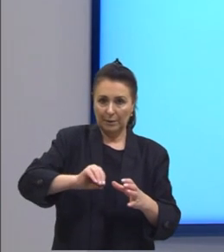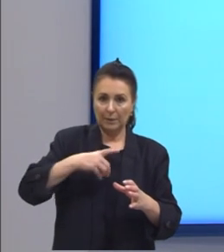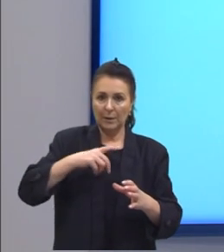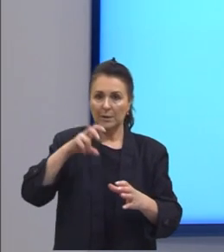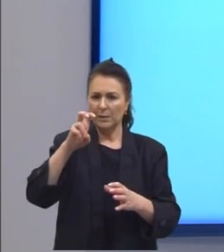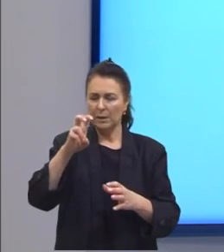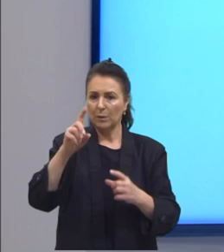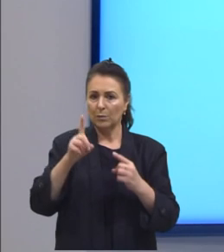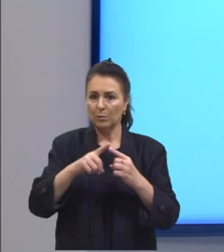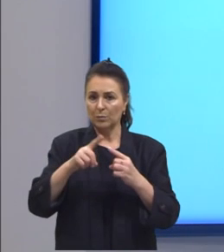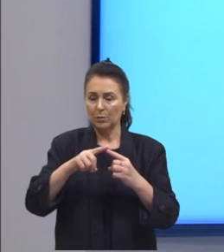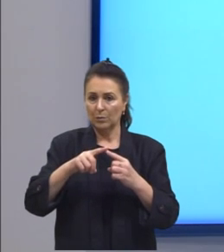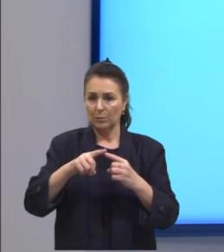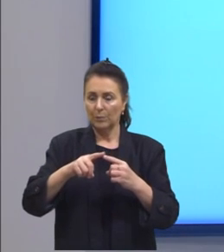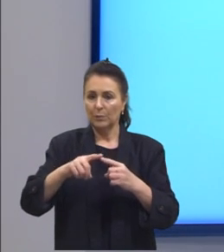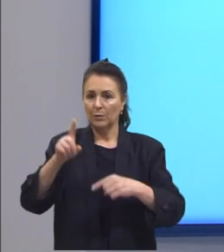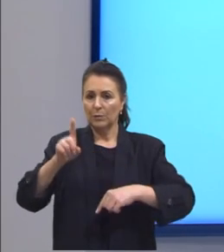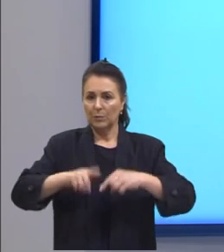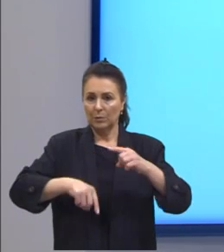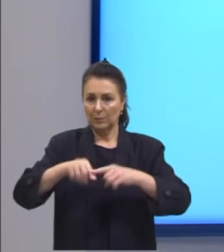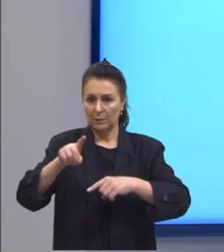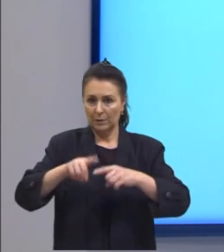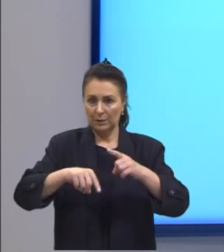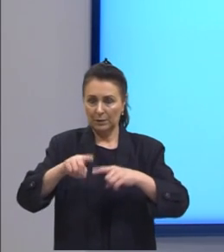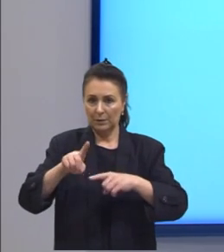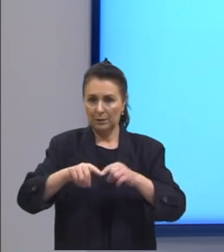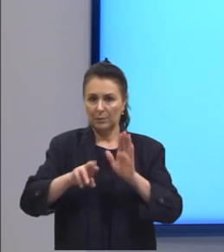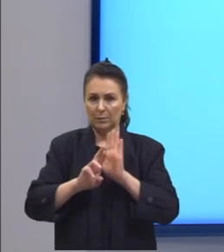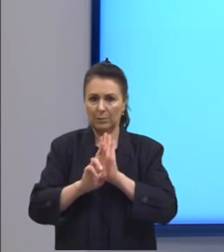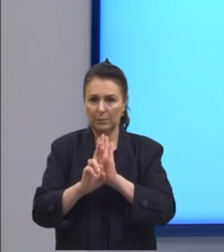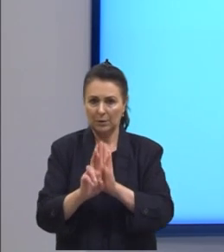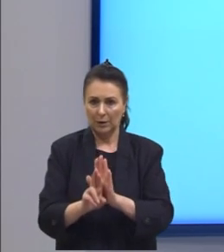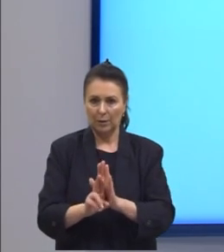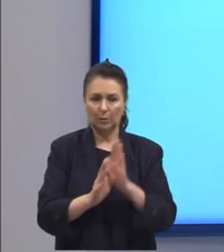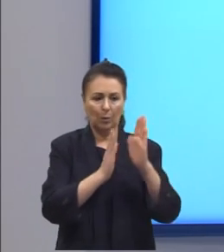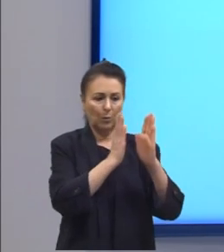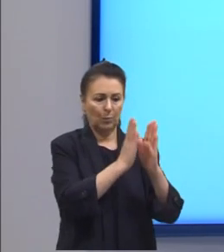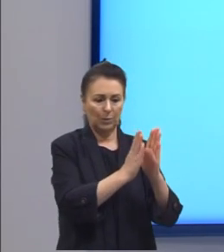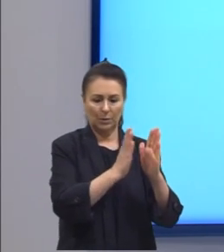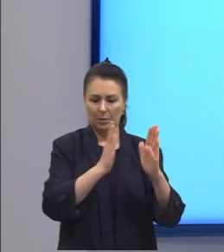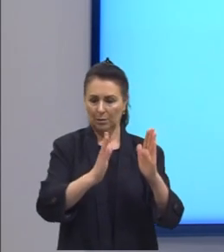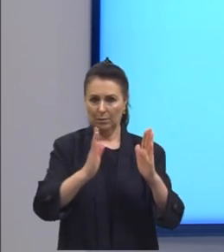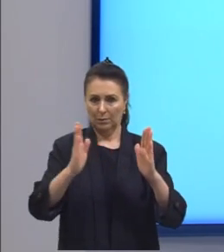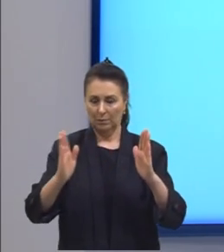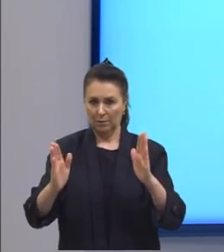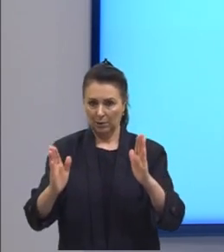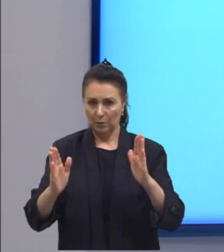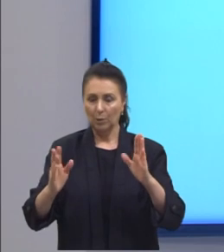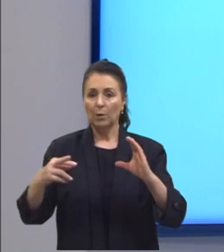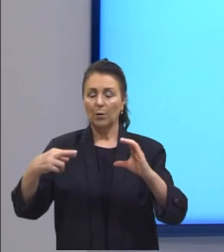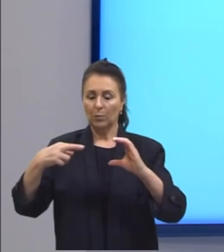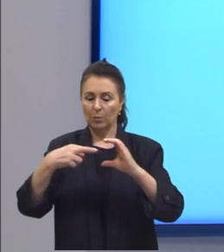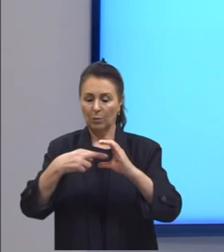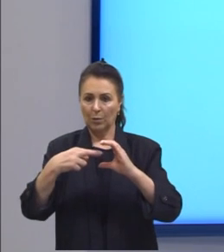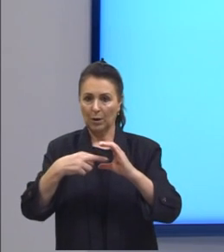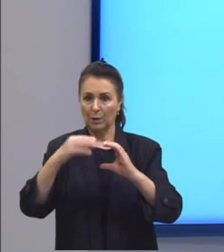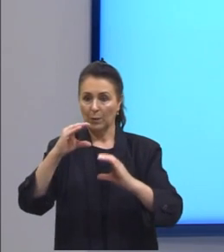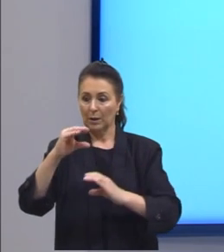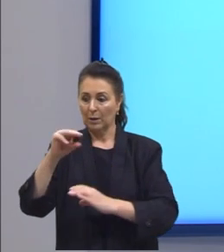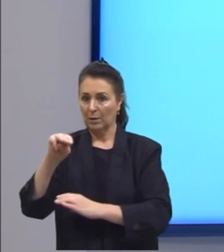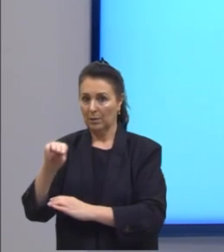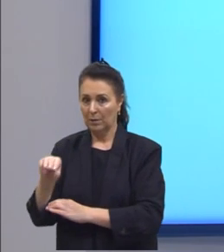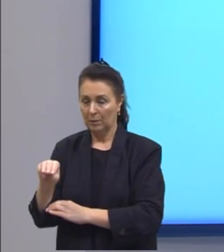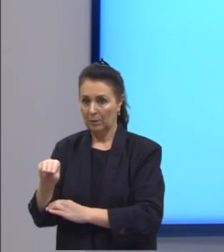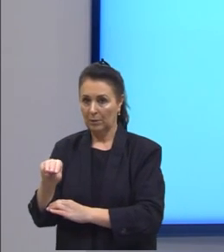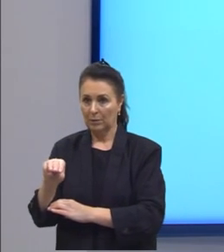tipos de materiais representando ali intervalos dos valores do raio em centímetro e nas nossas